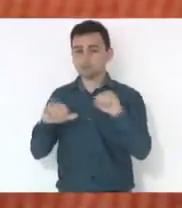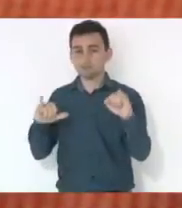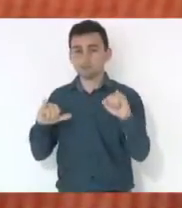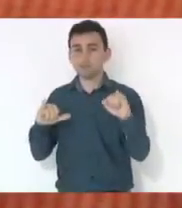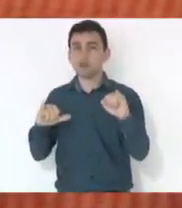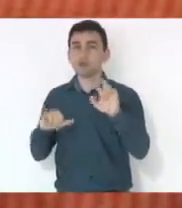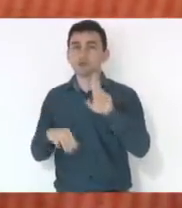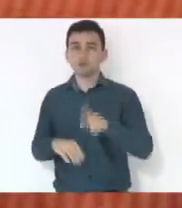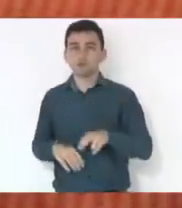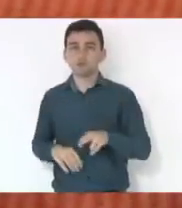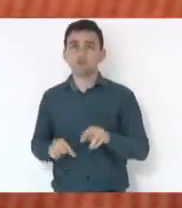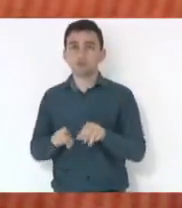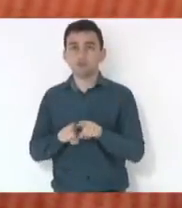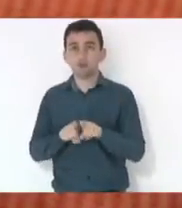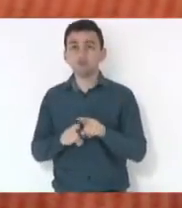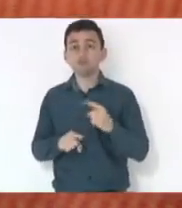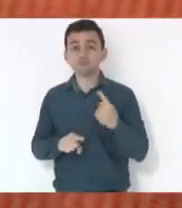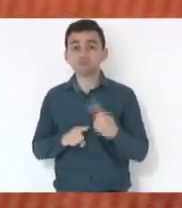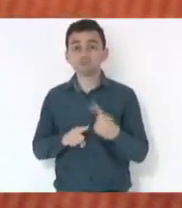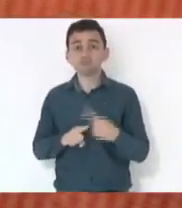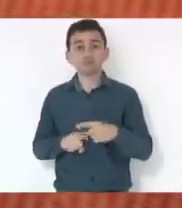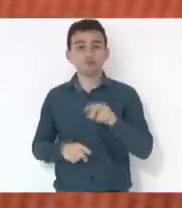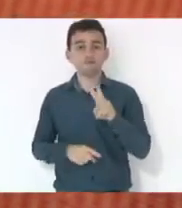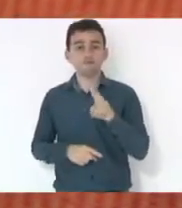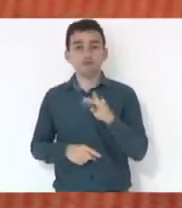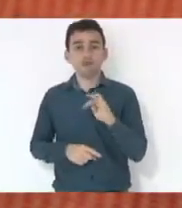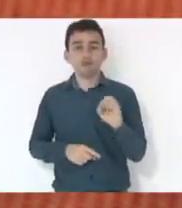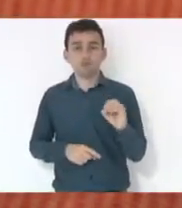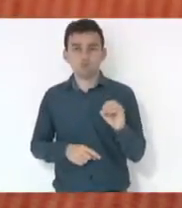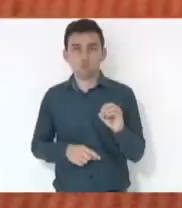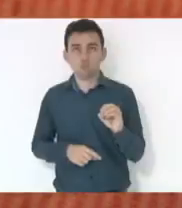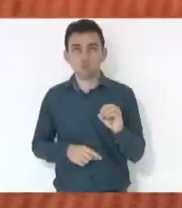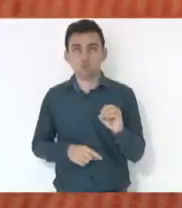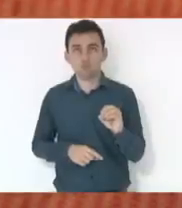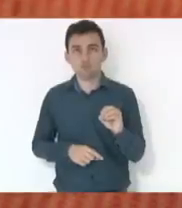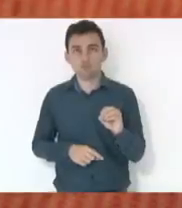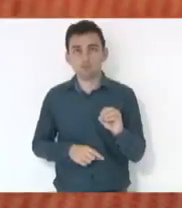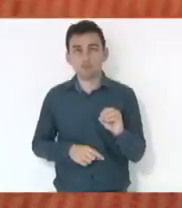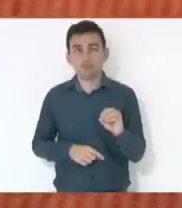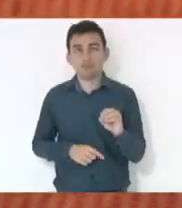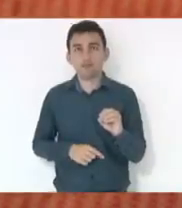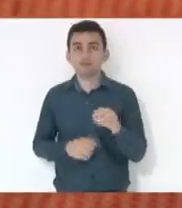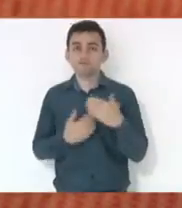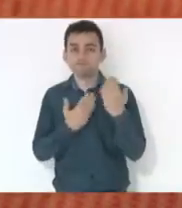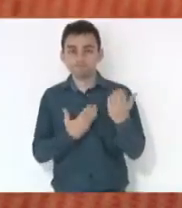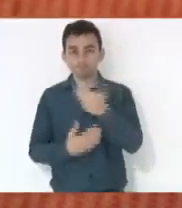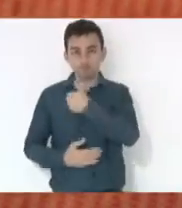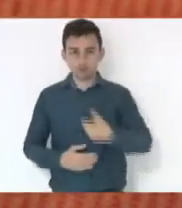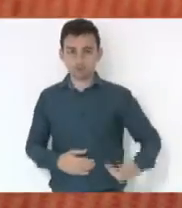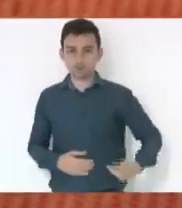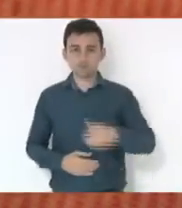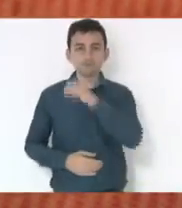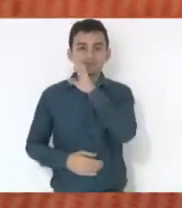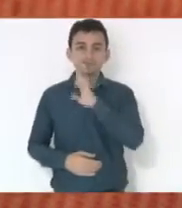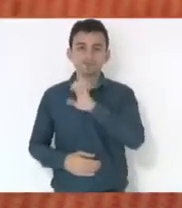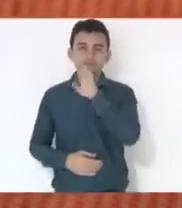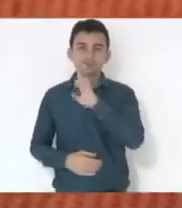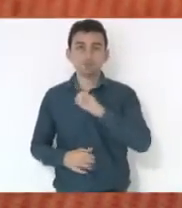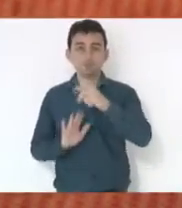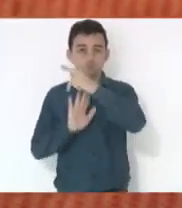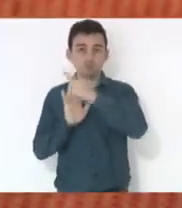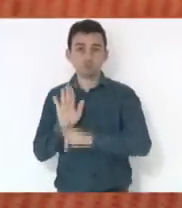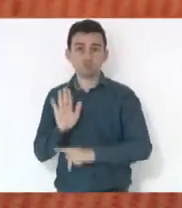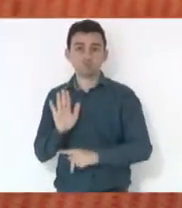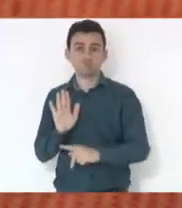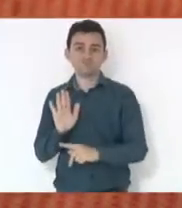e o porquê do veto. Segundo o governador de Estado, o projeto,